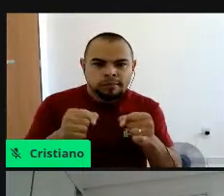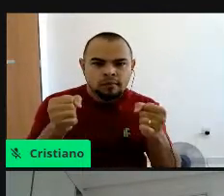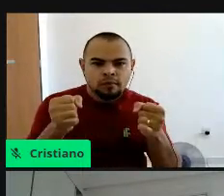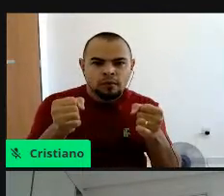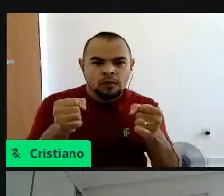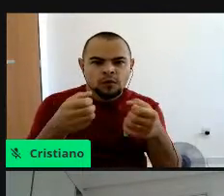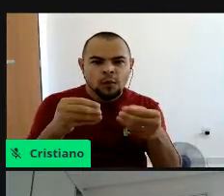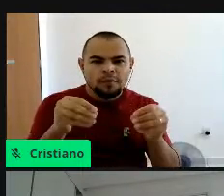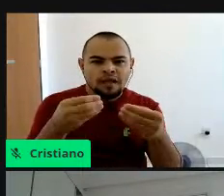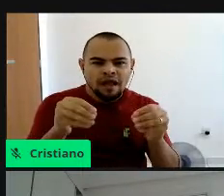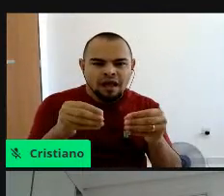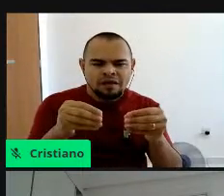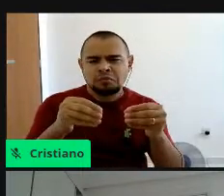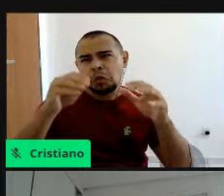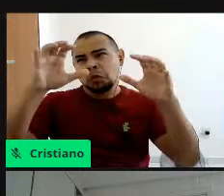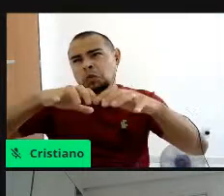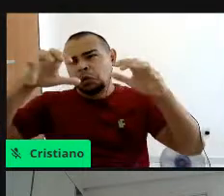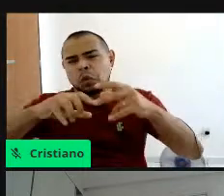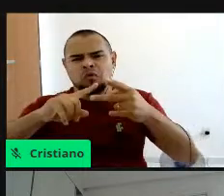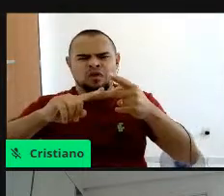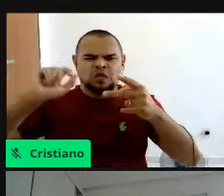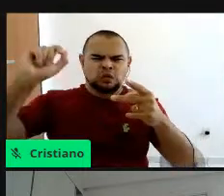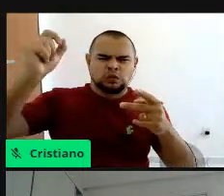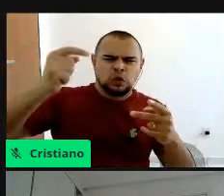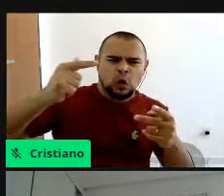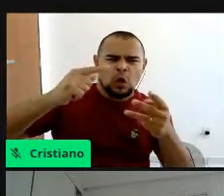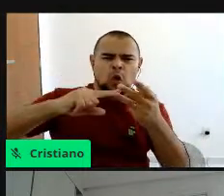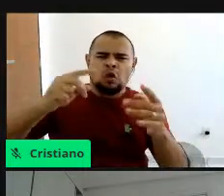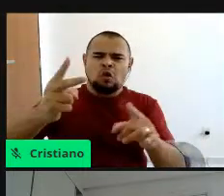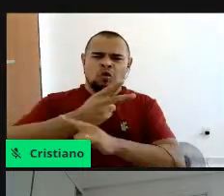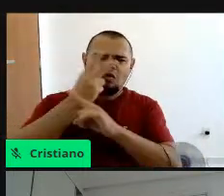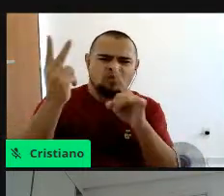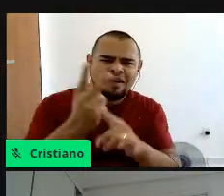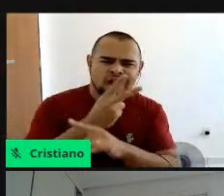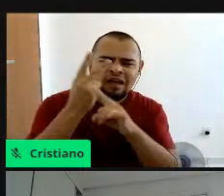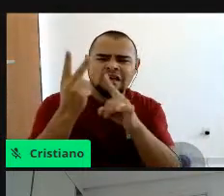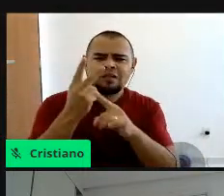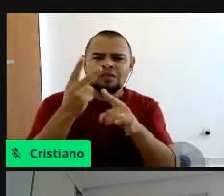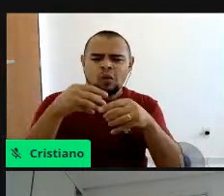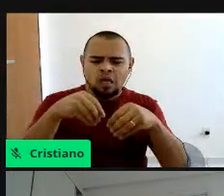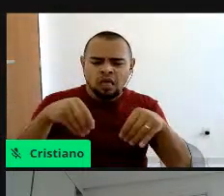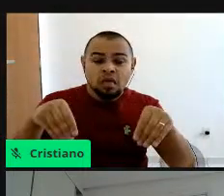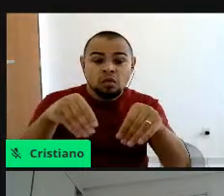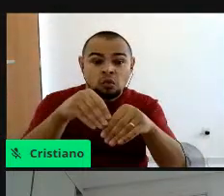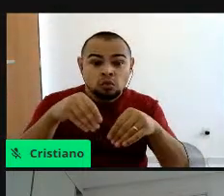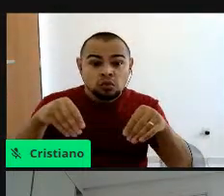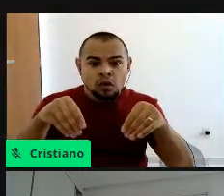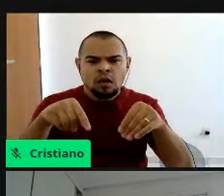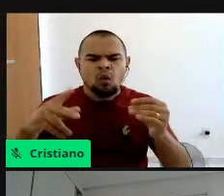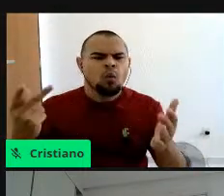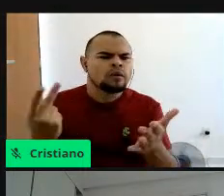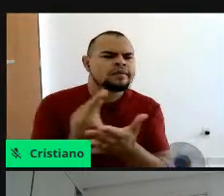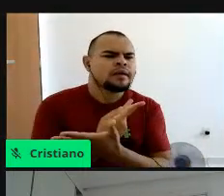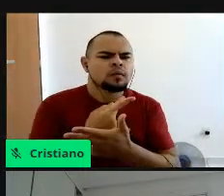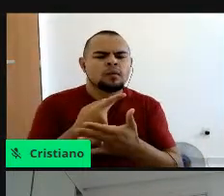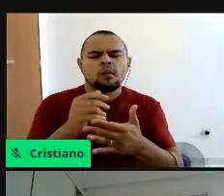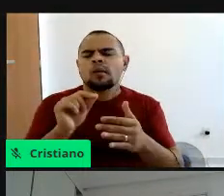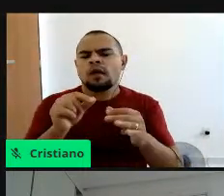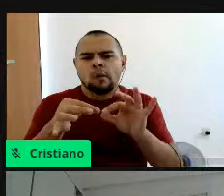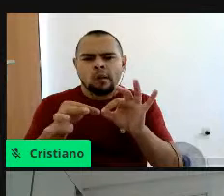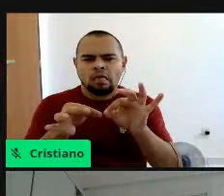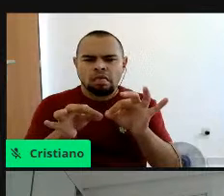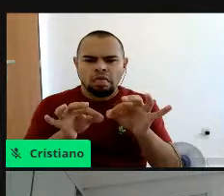não é, por intempéries naturais, sol, vento, a própria salinidade, ocorre essa quebra em